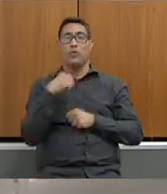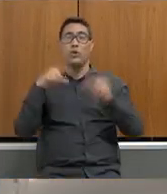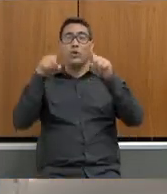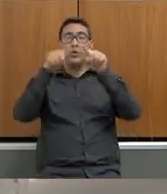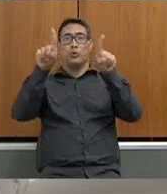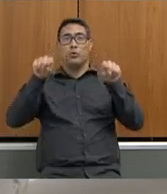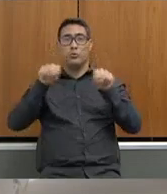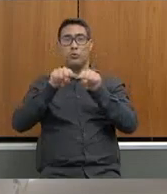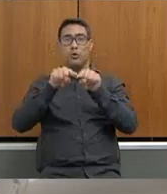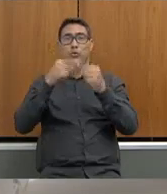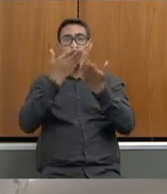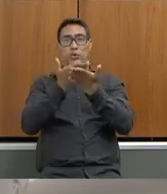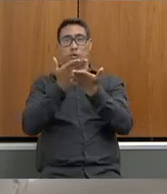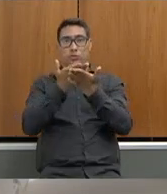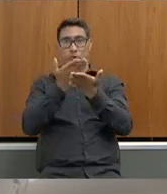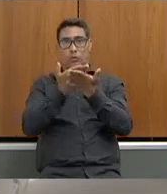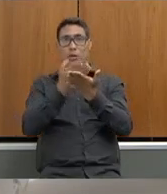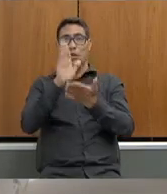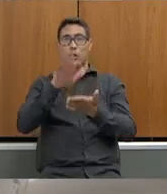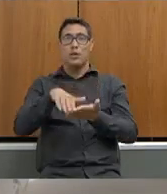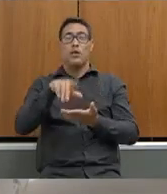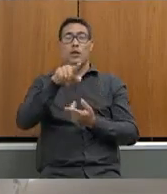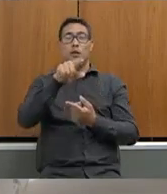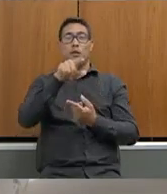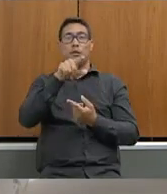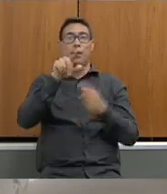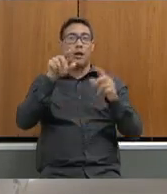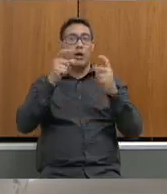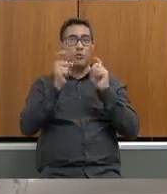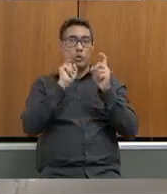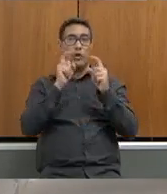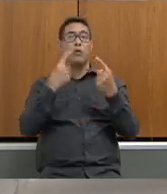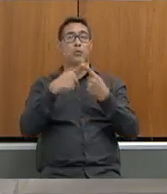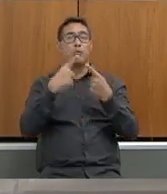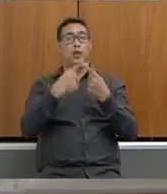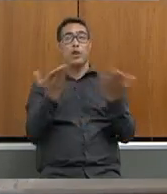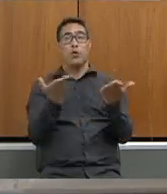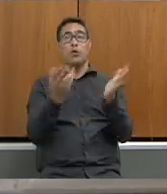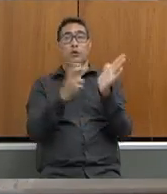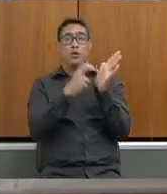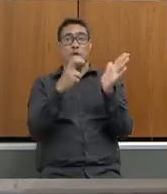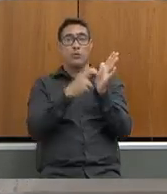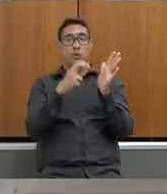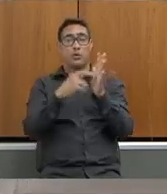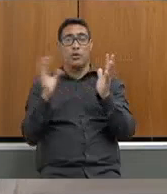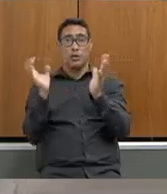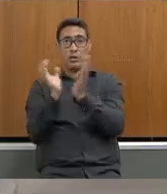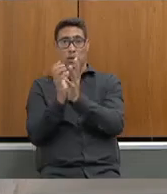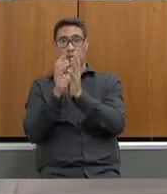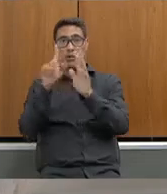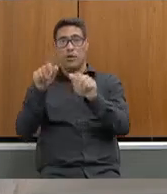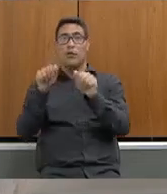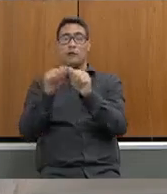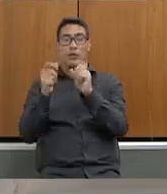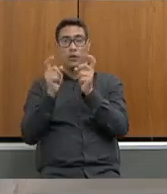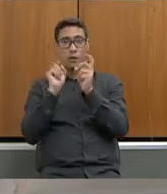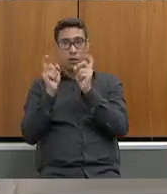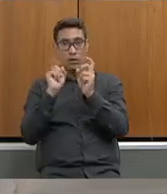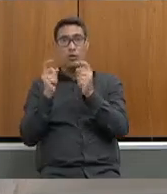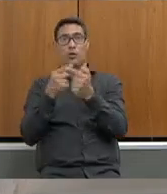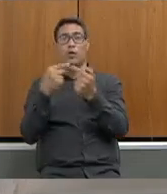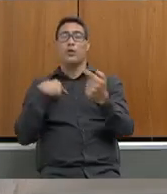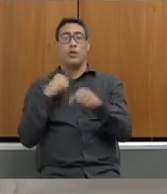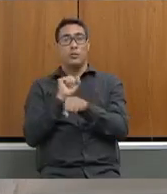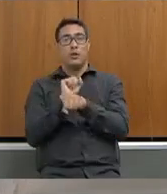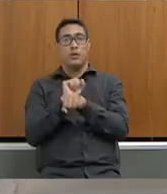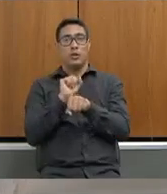nesta audiência porque hoje pela manhã as nossas equipes se reuniram e eu tenho a expectativa